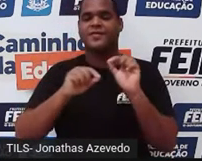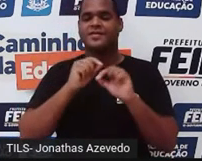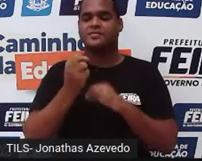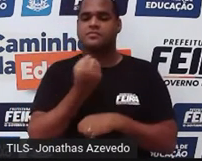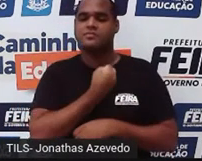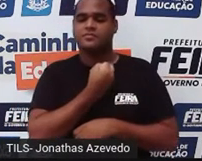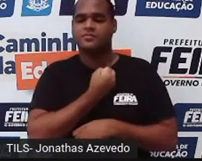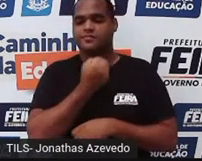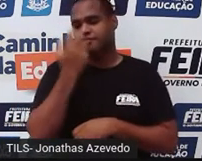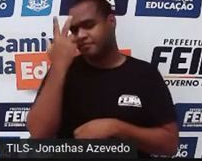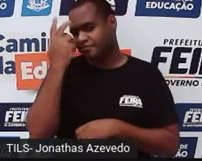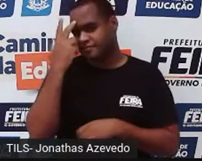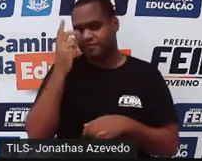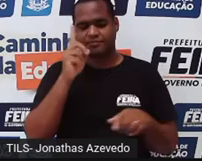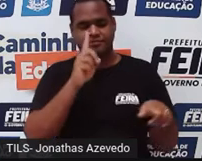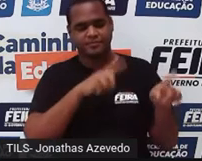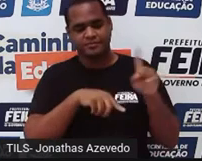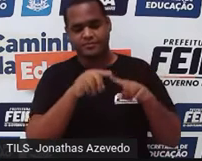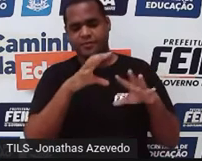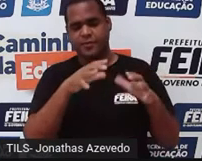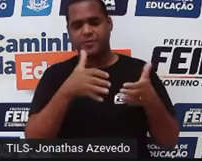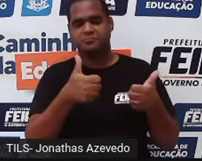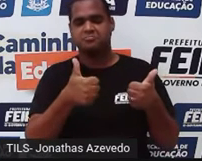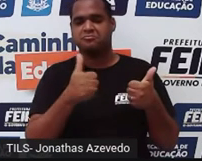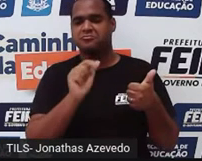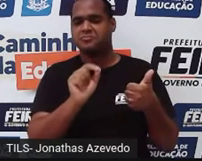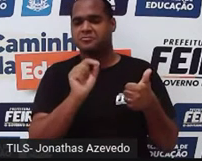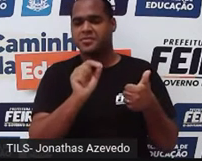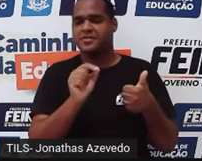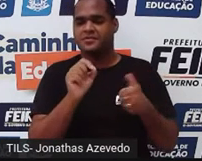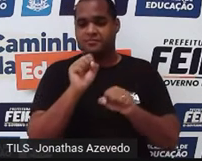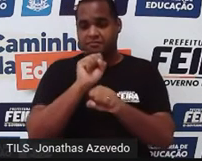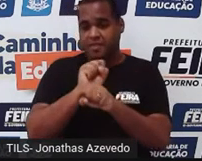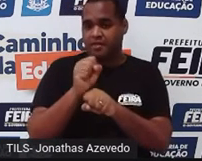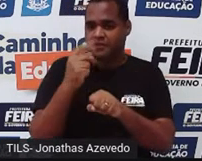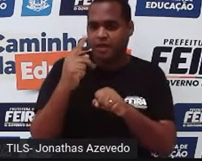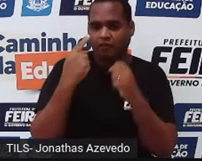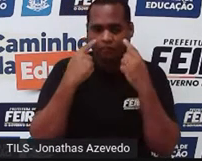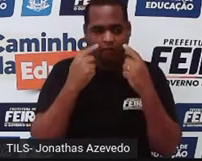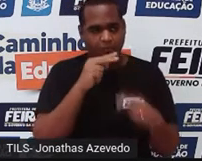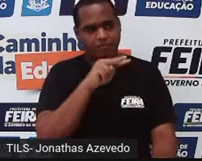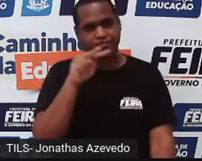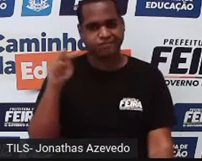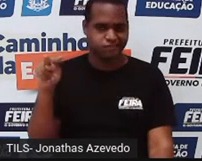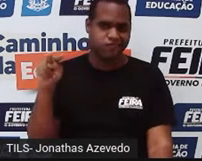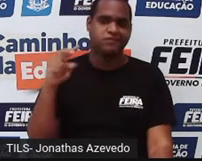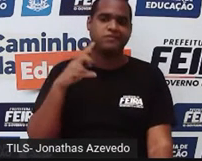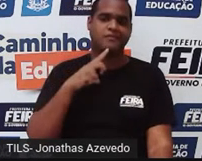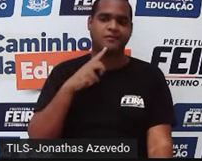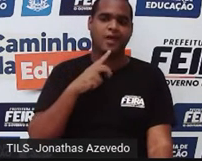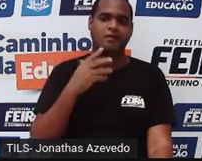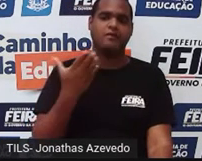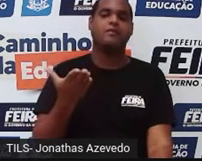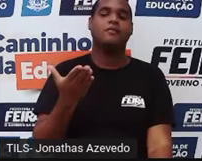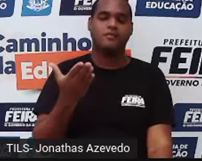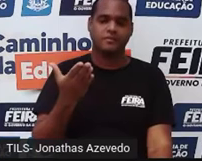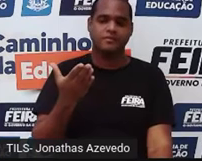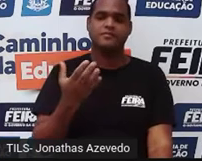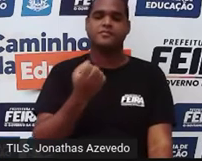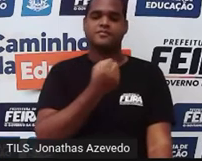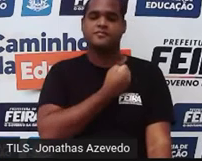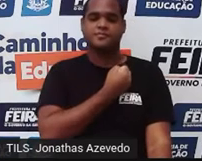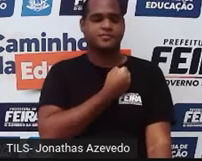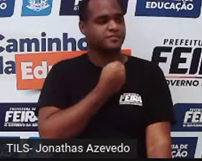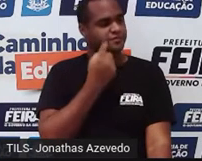números governam o mundo? Para um pouquinho, olha à sua volta e veja que tudo